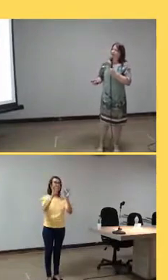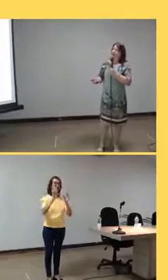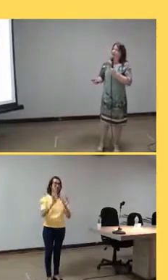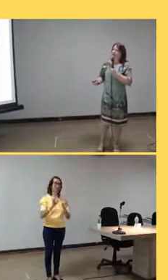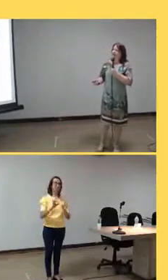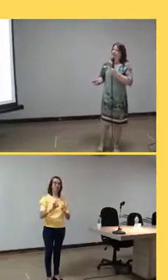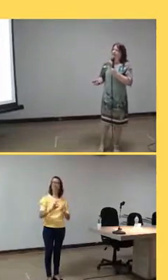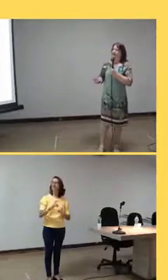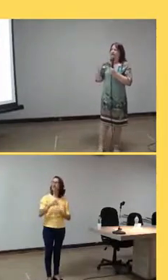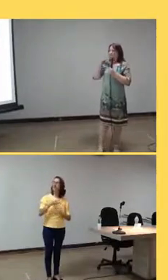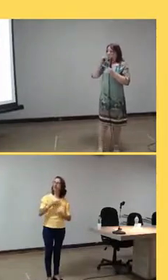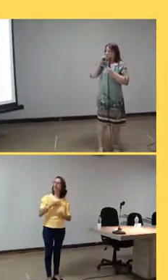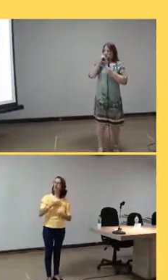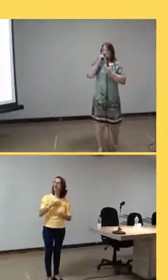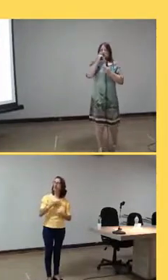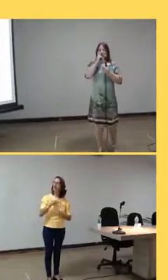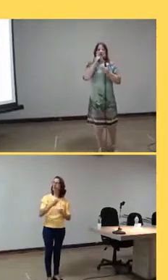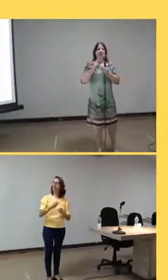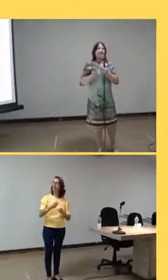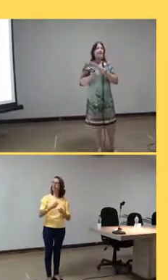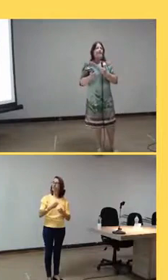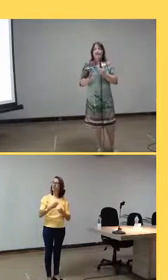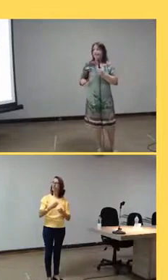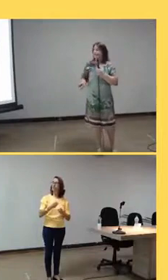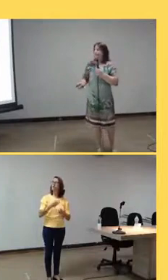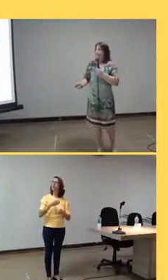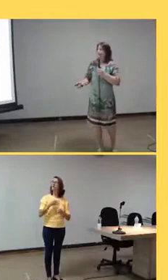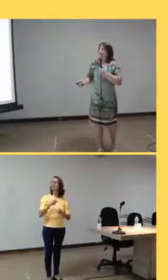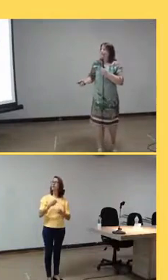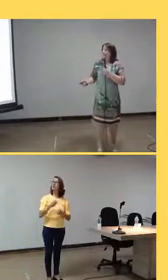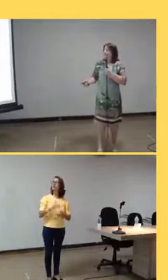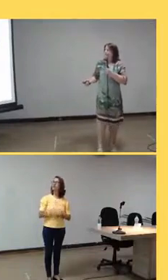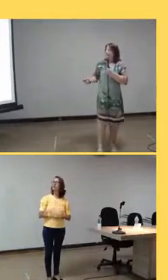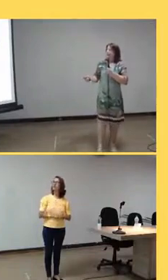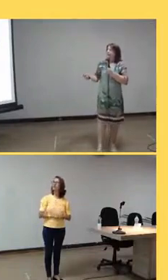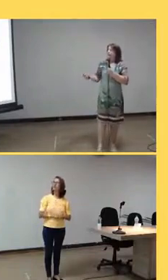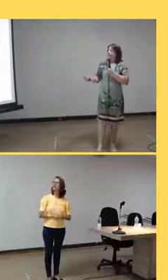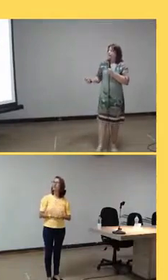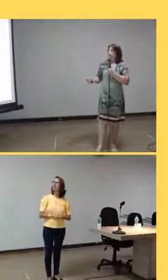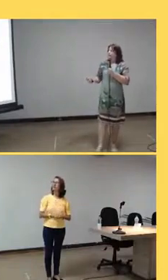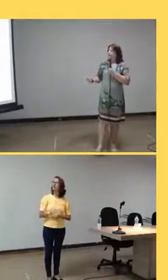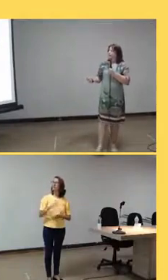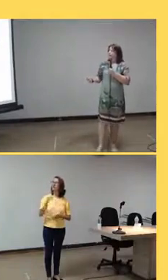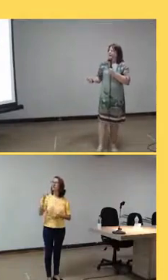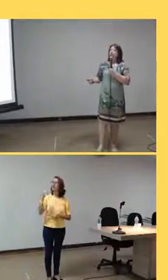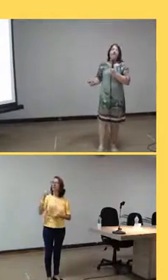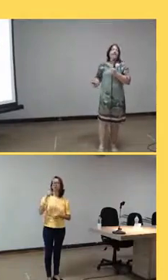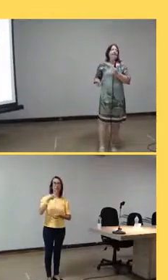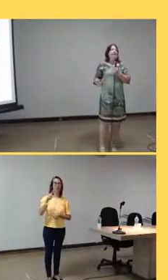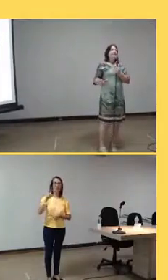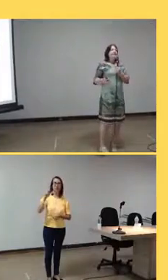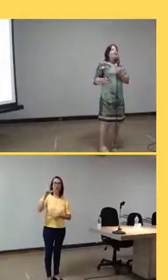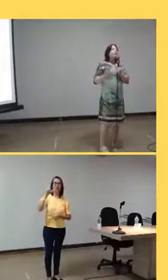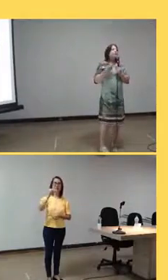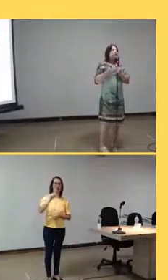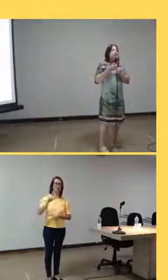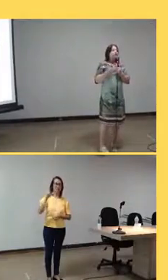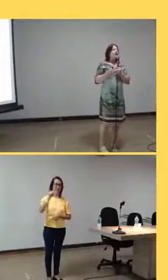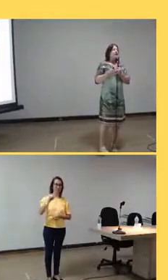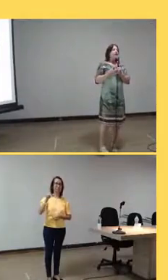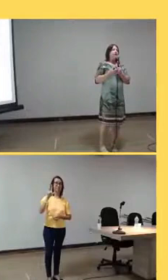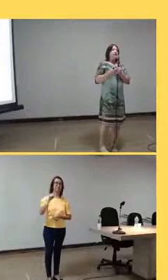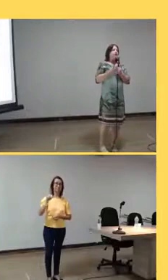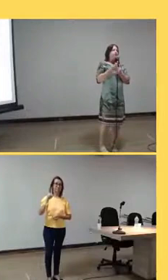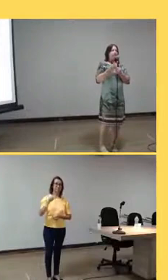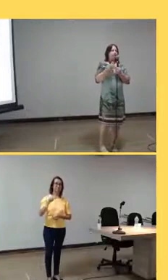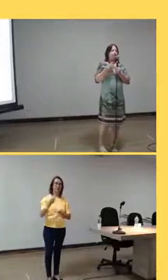o meu filho Guga, ainda pequeno, hoje ele tem 22 anos, professor Leopoldo, influências muito